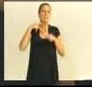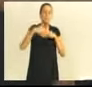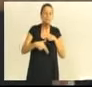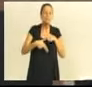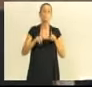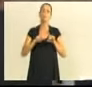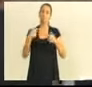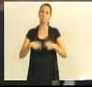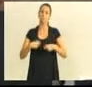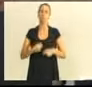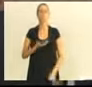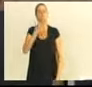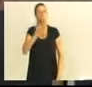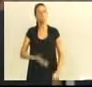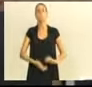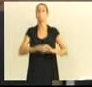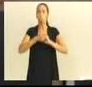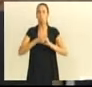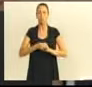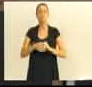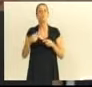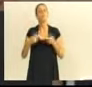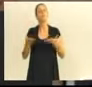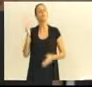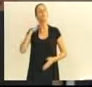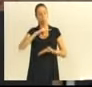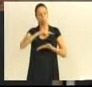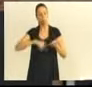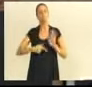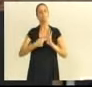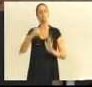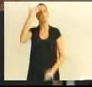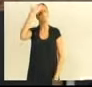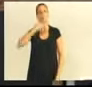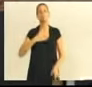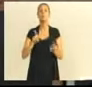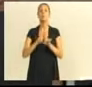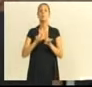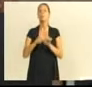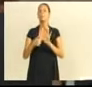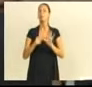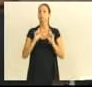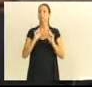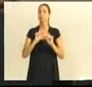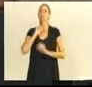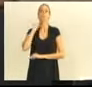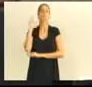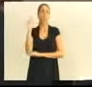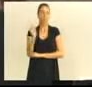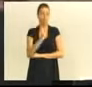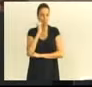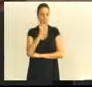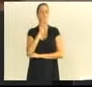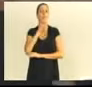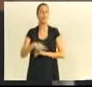Eu quero parabenizar a vossa excelência por trazer isso e esses documentos revelam um fato muito grave. É crime de